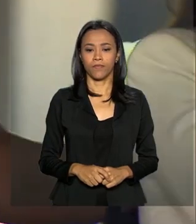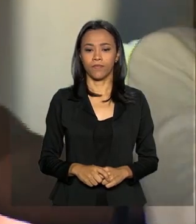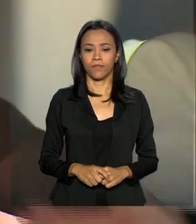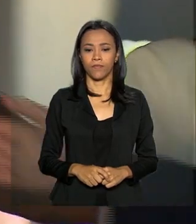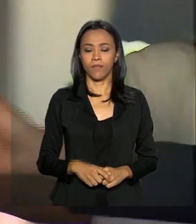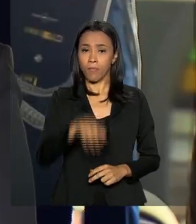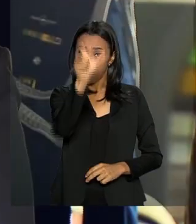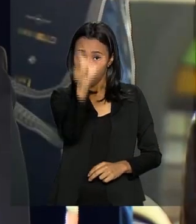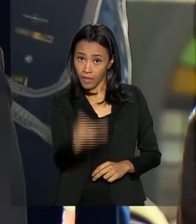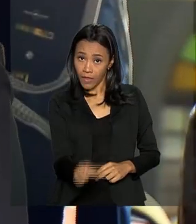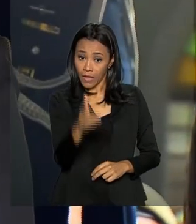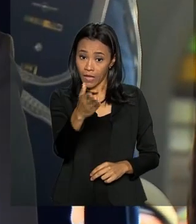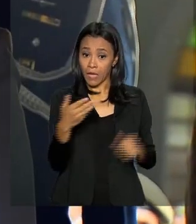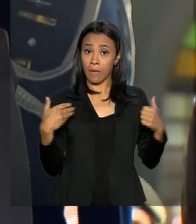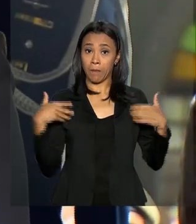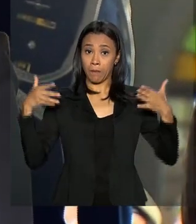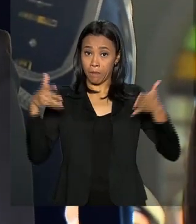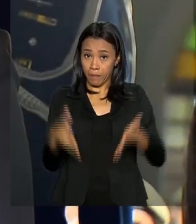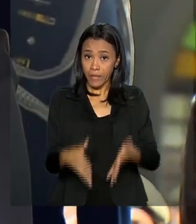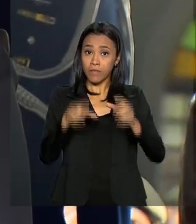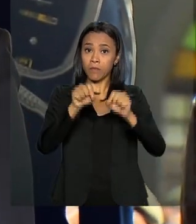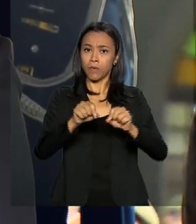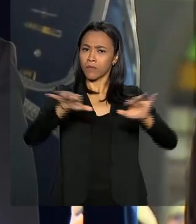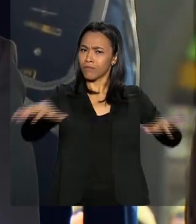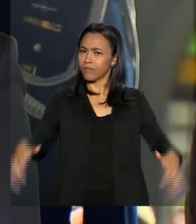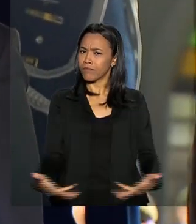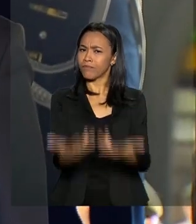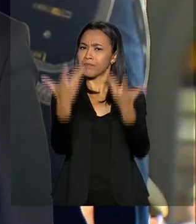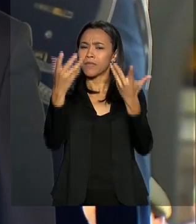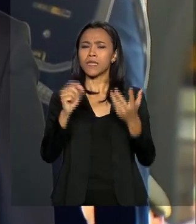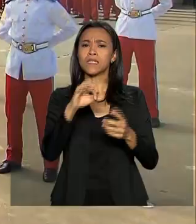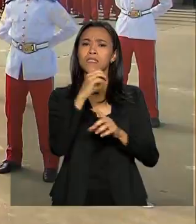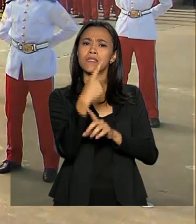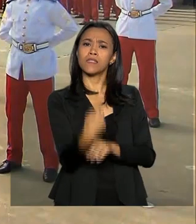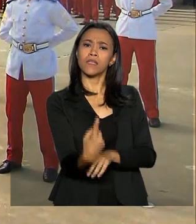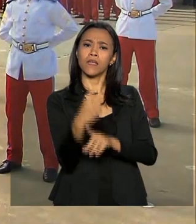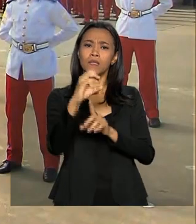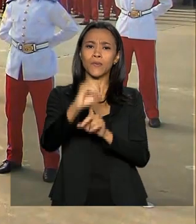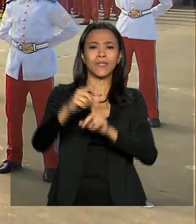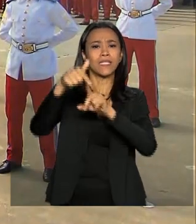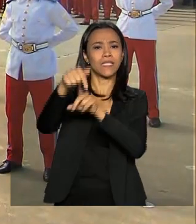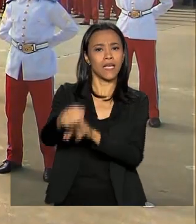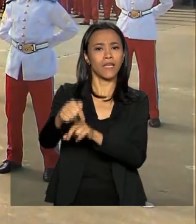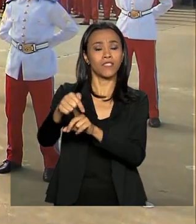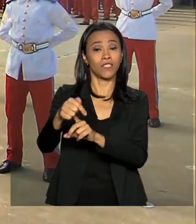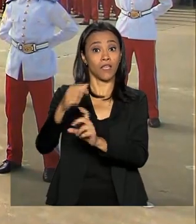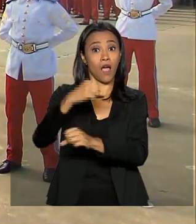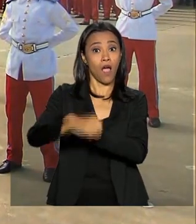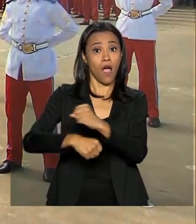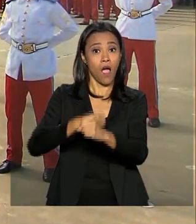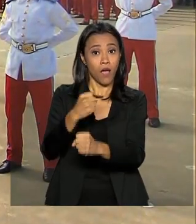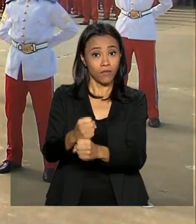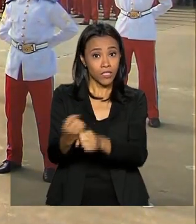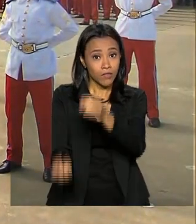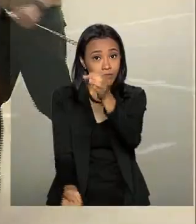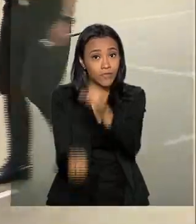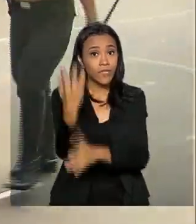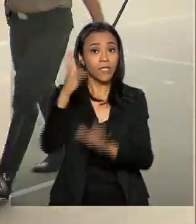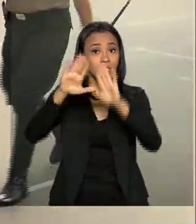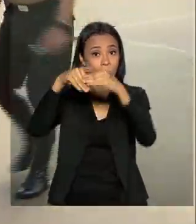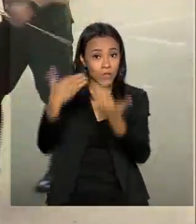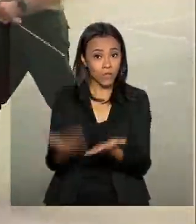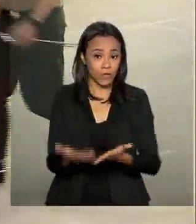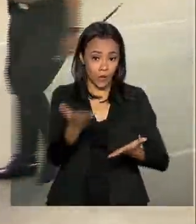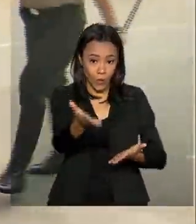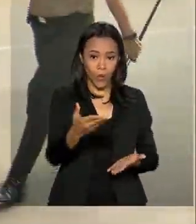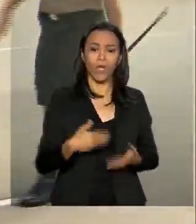Mourão participou da solenidade de comemoração pelos 107 anos de criação do Colégio Casarão da Várzea e